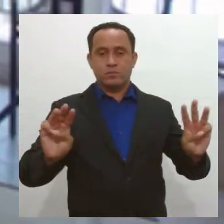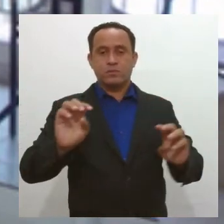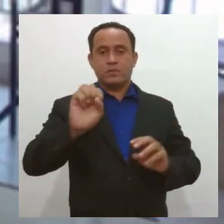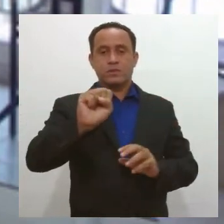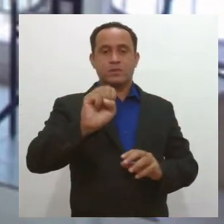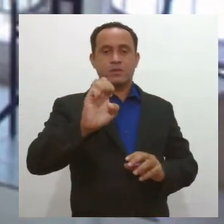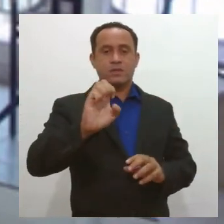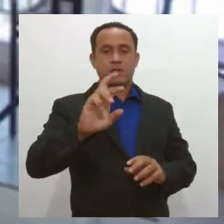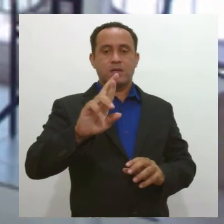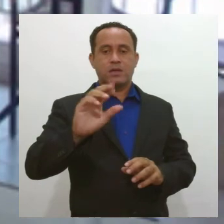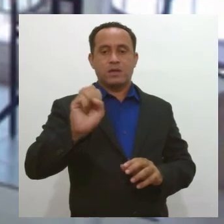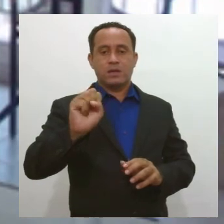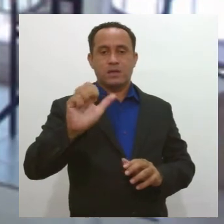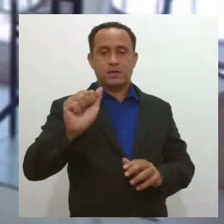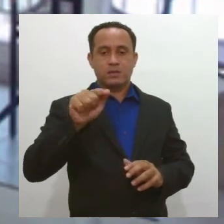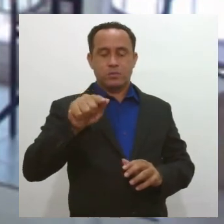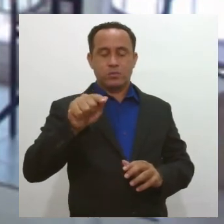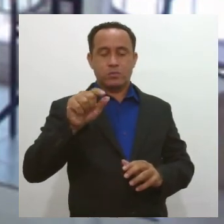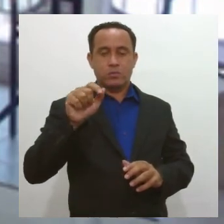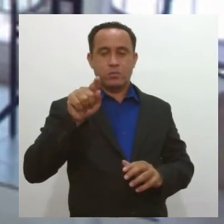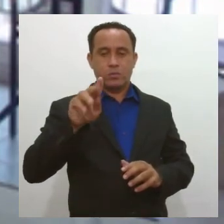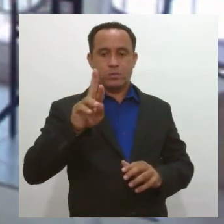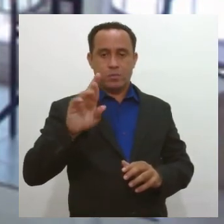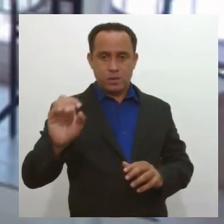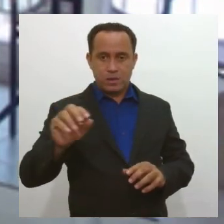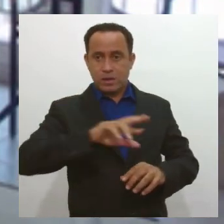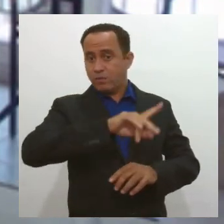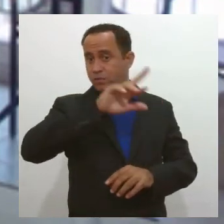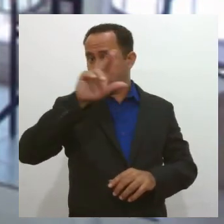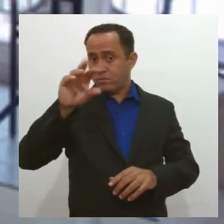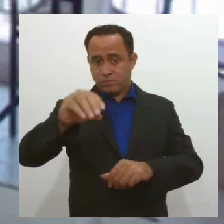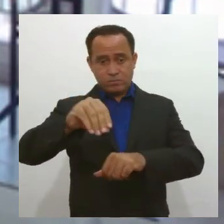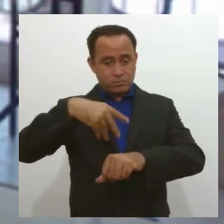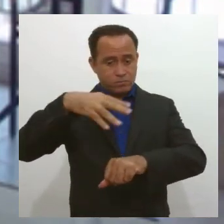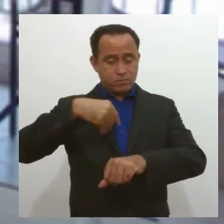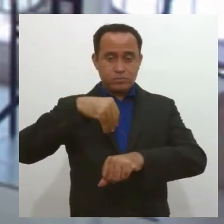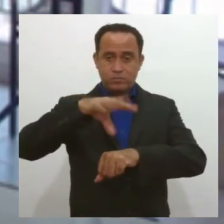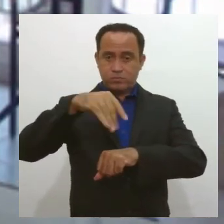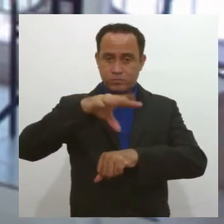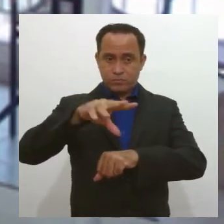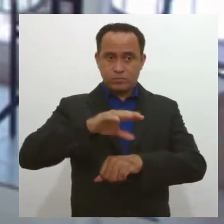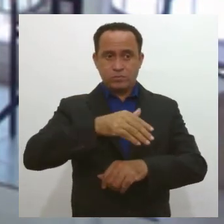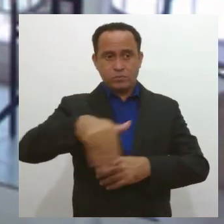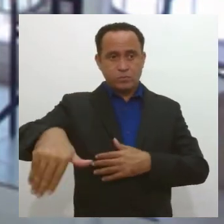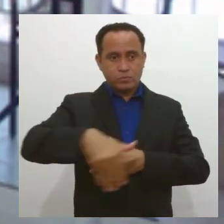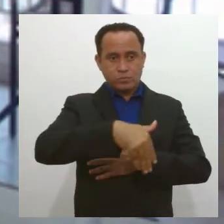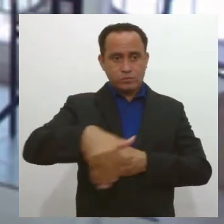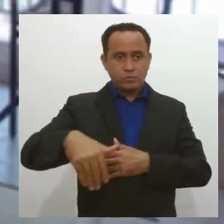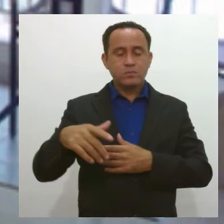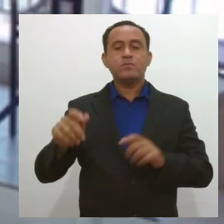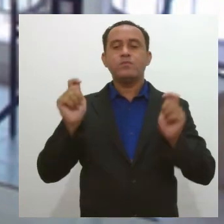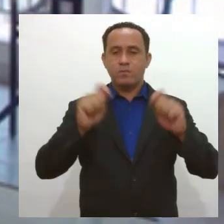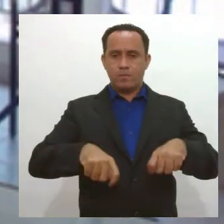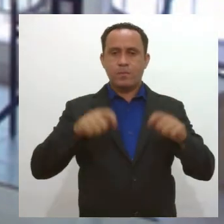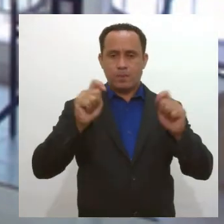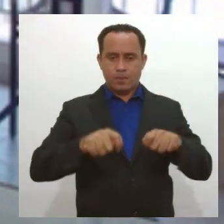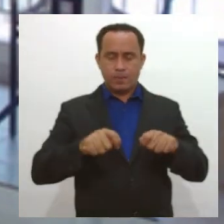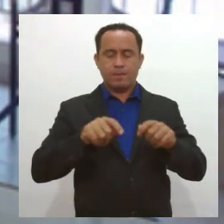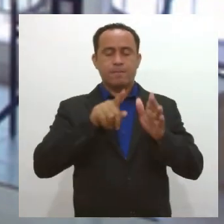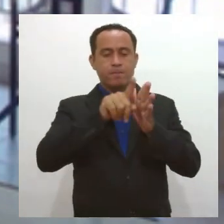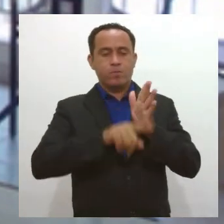.com.br, lá, além de você ver diversas informações sobre a sua situação cadastral, seu